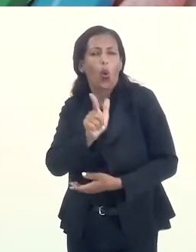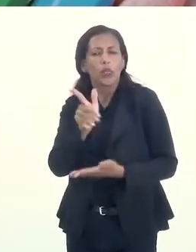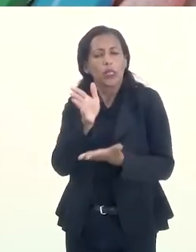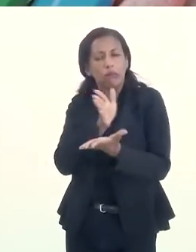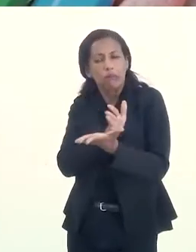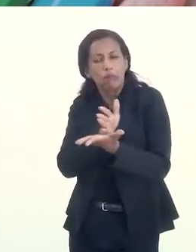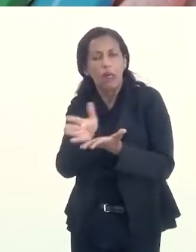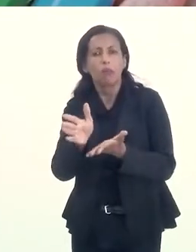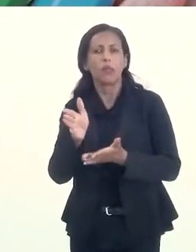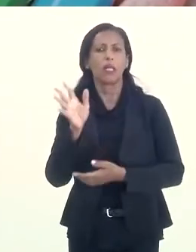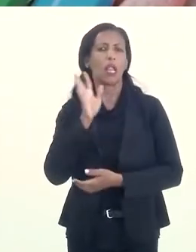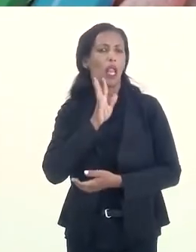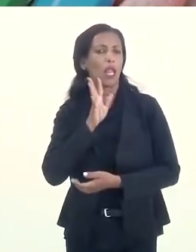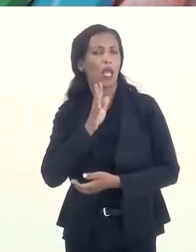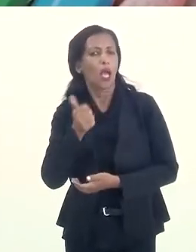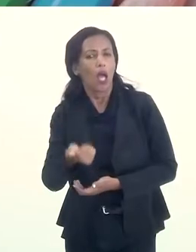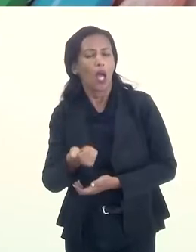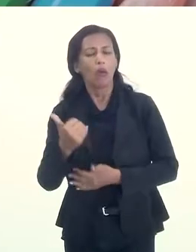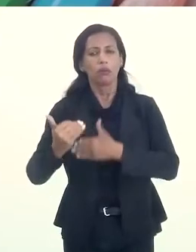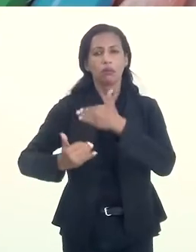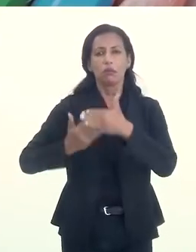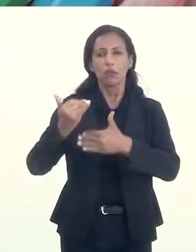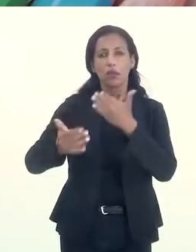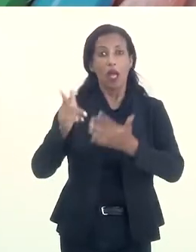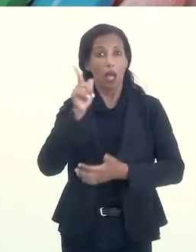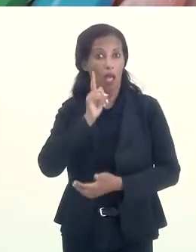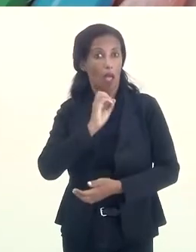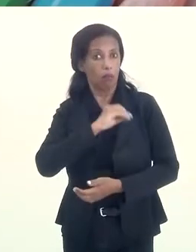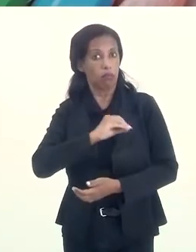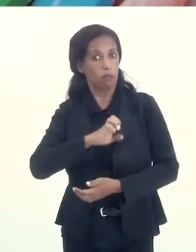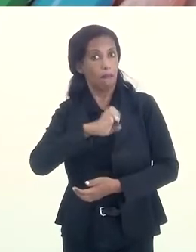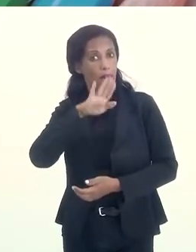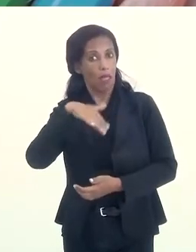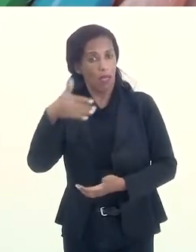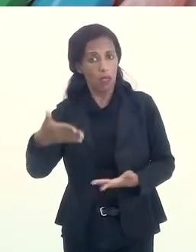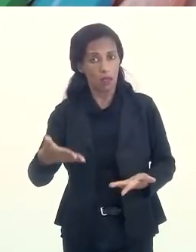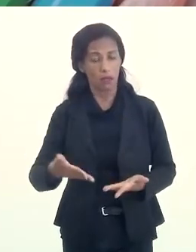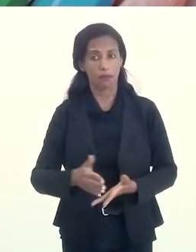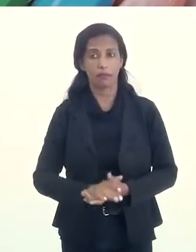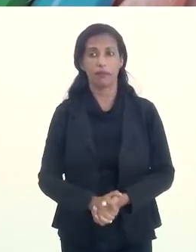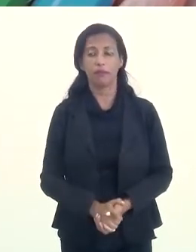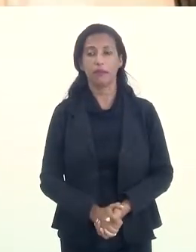pegar um rumo legal, se desenvolver, ganhar bem?